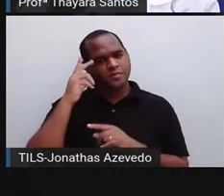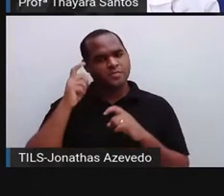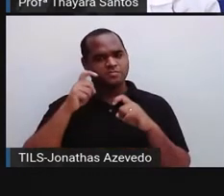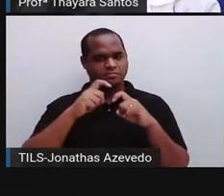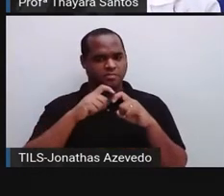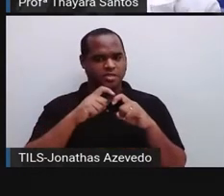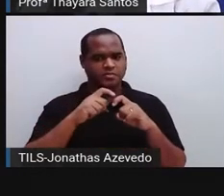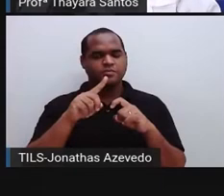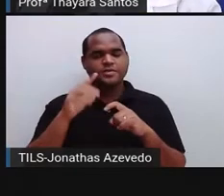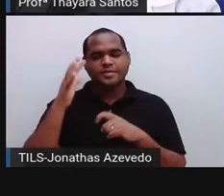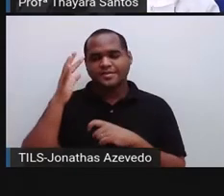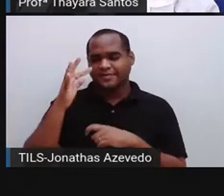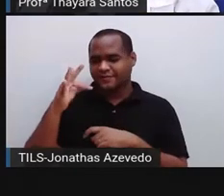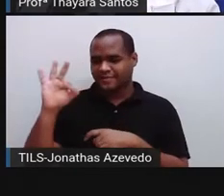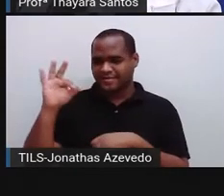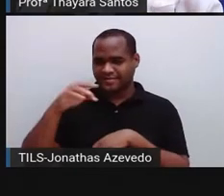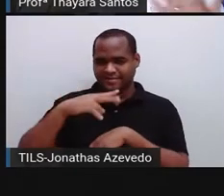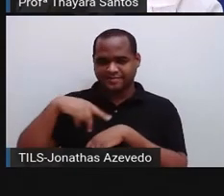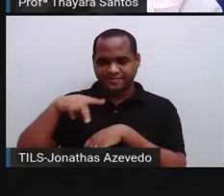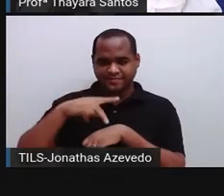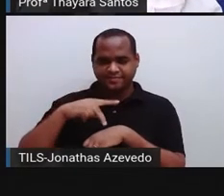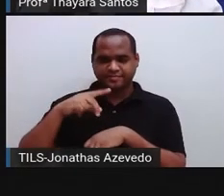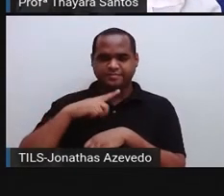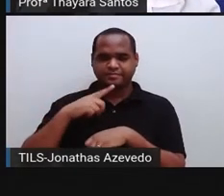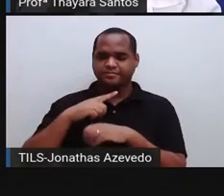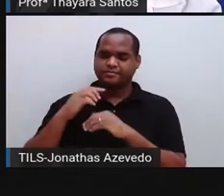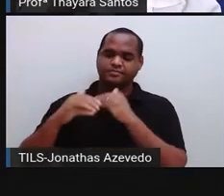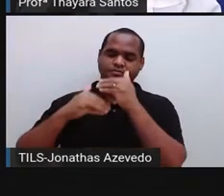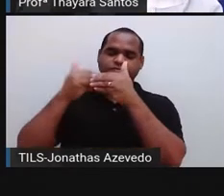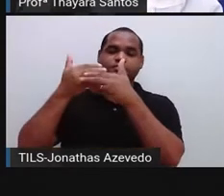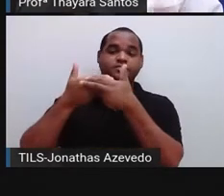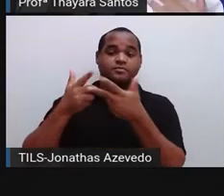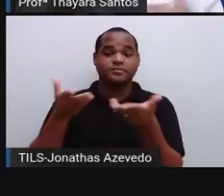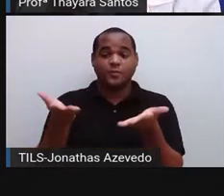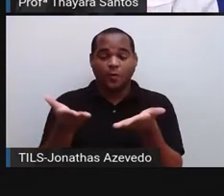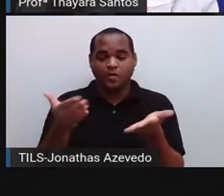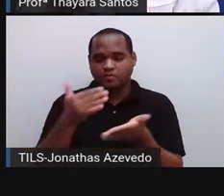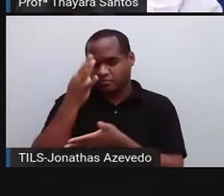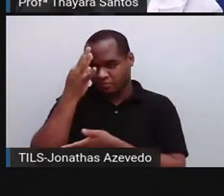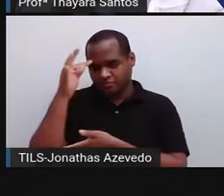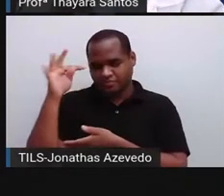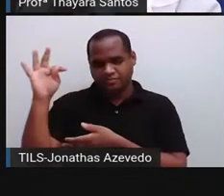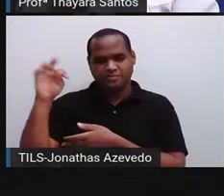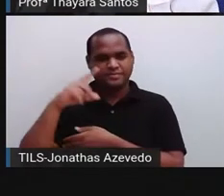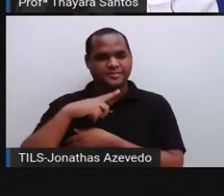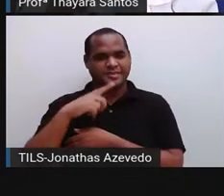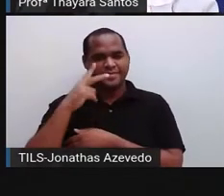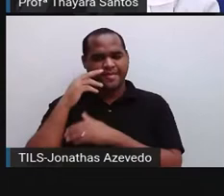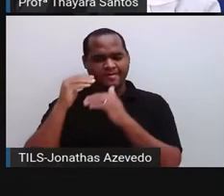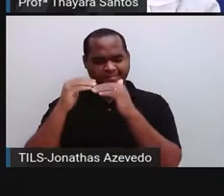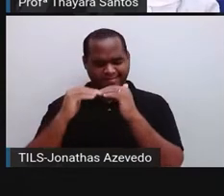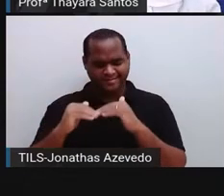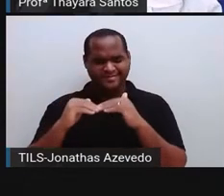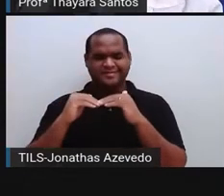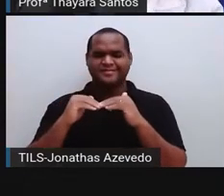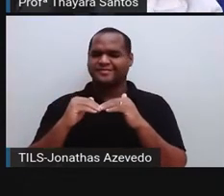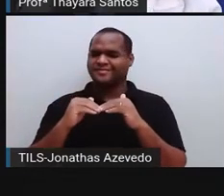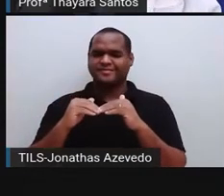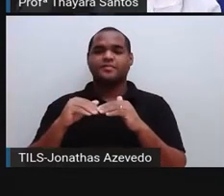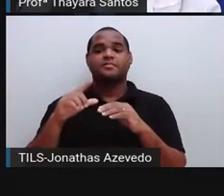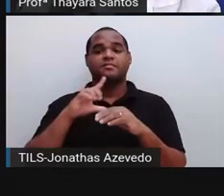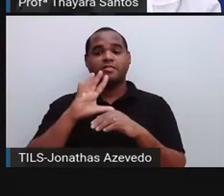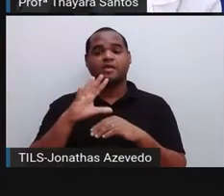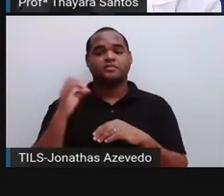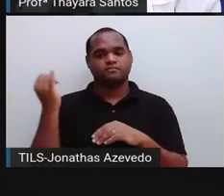ele é um dos grandes nomes do evolucionismo, embora hoje as teorias dele tenham meio que caído por terra, mas ele foi muito